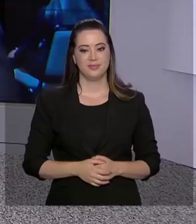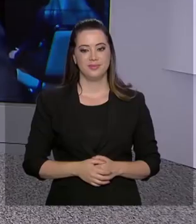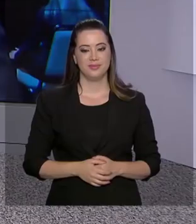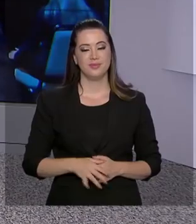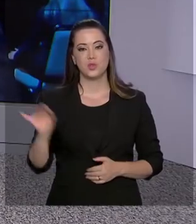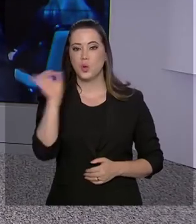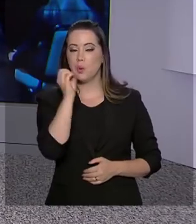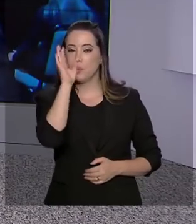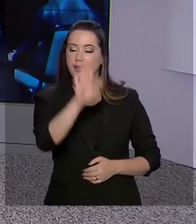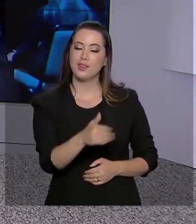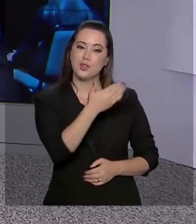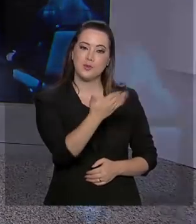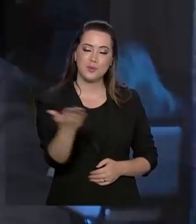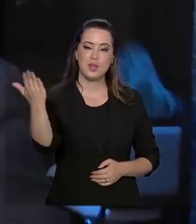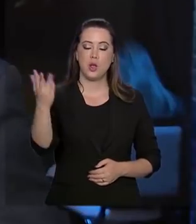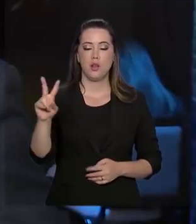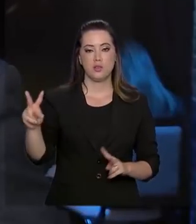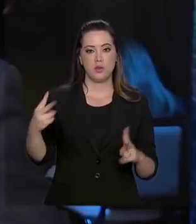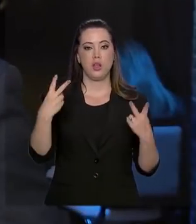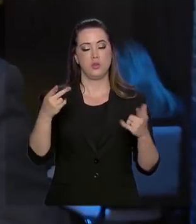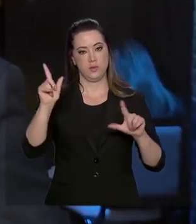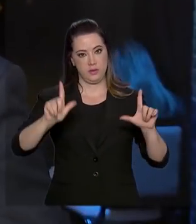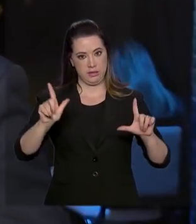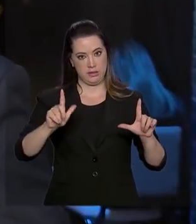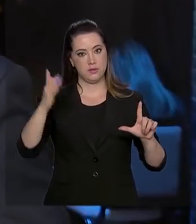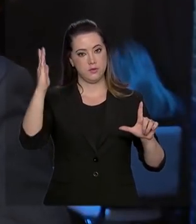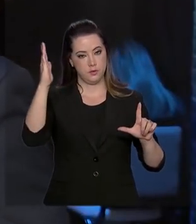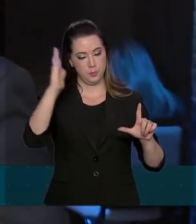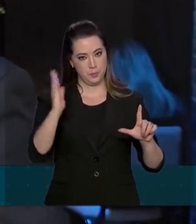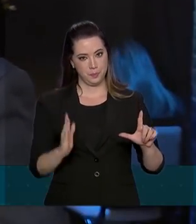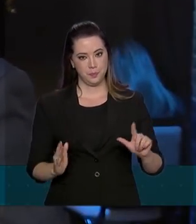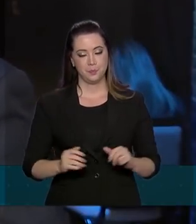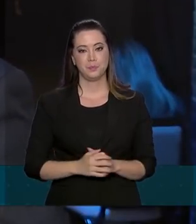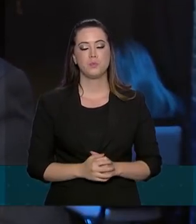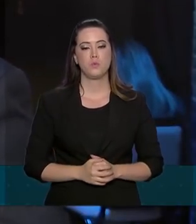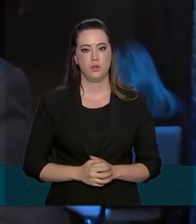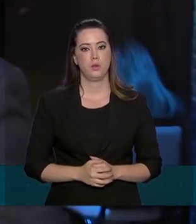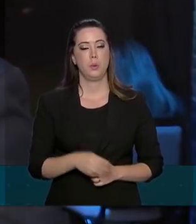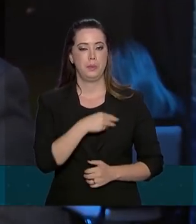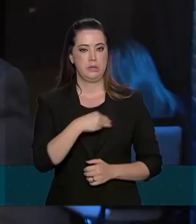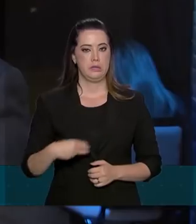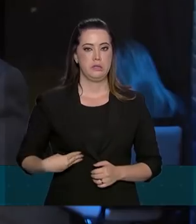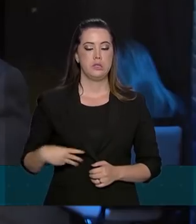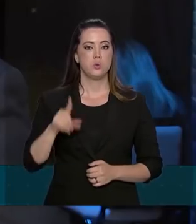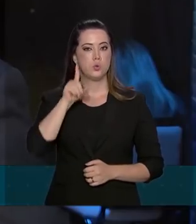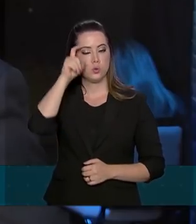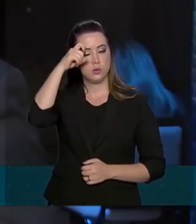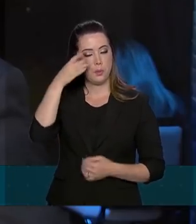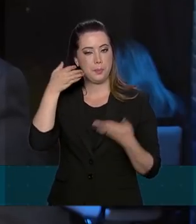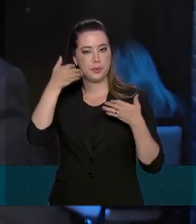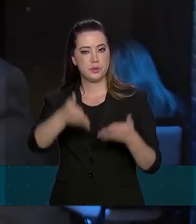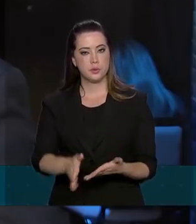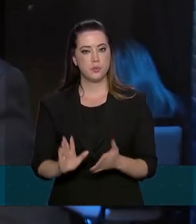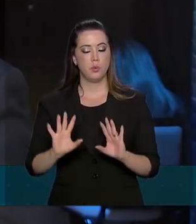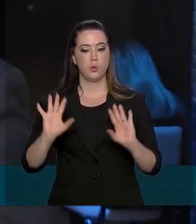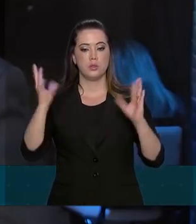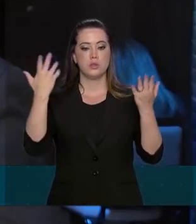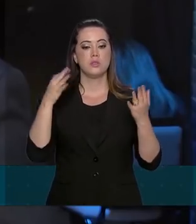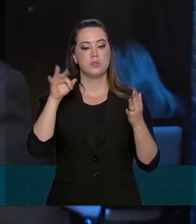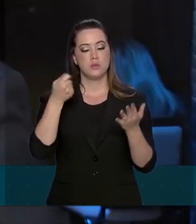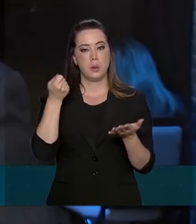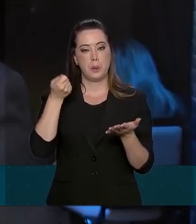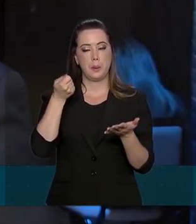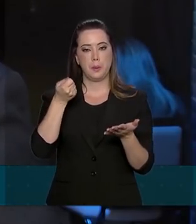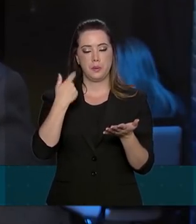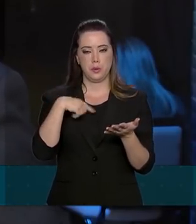Boa tarde, Roberto. Boa tarde a você que acompanha a programação da TV Brasil. O ministro Sérgio Moro participou neste evento que é patrocinado pela revista